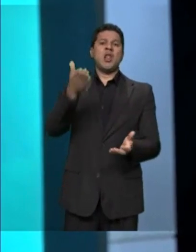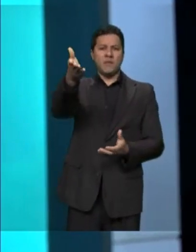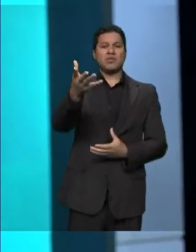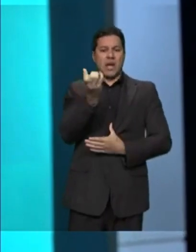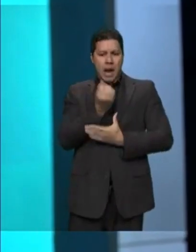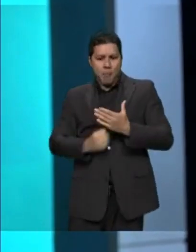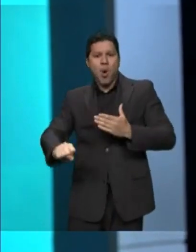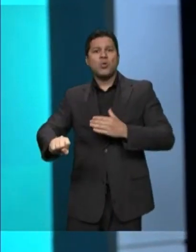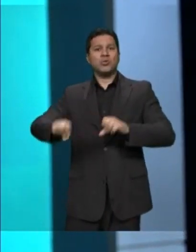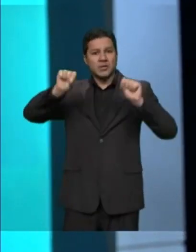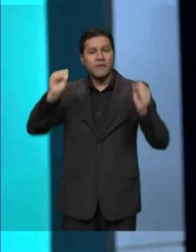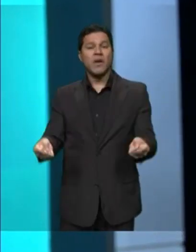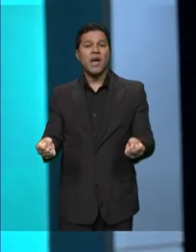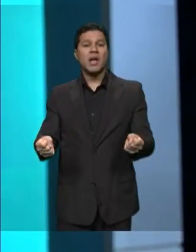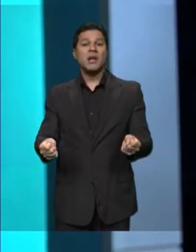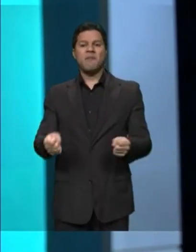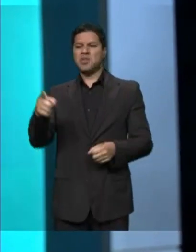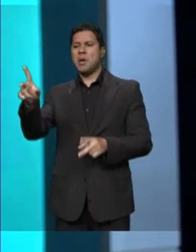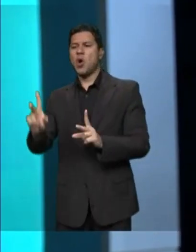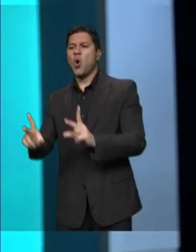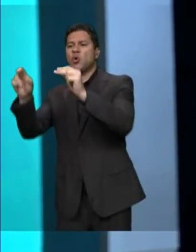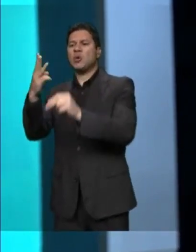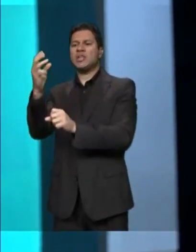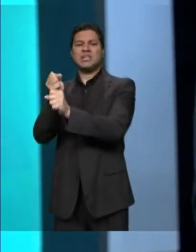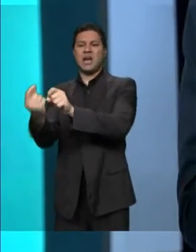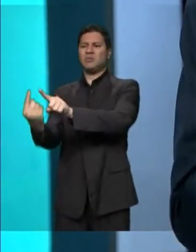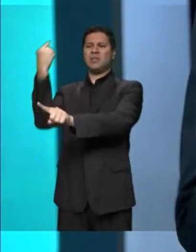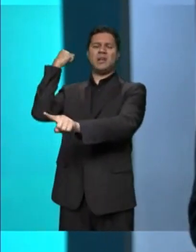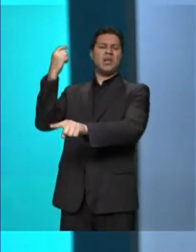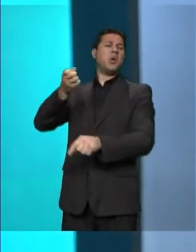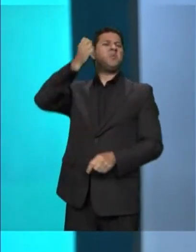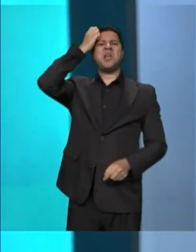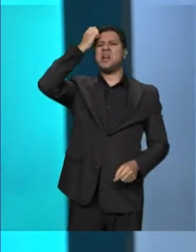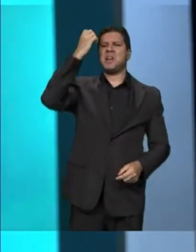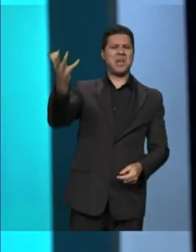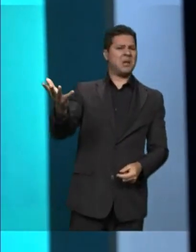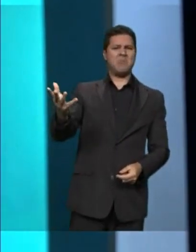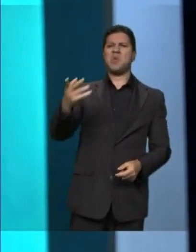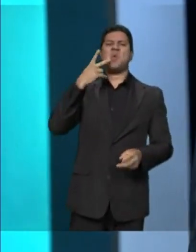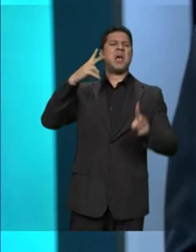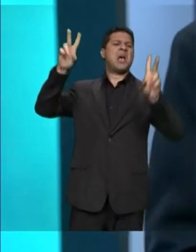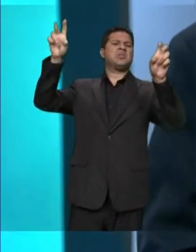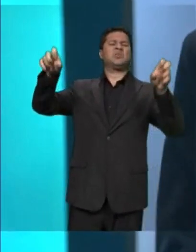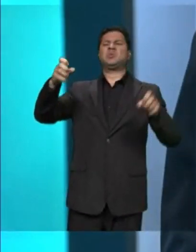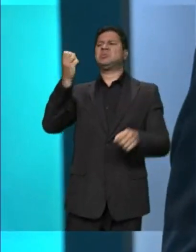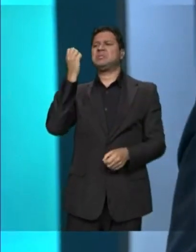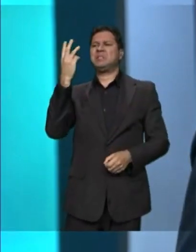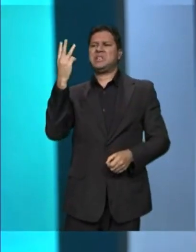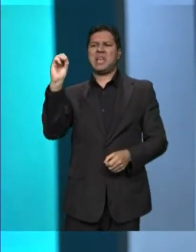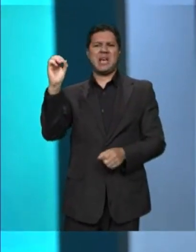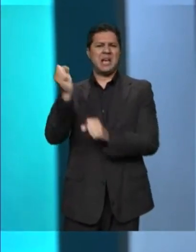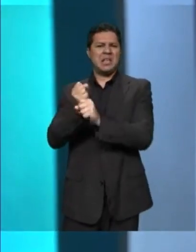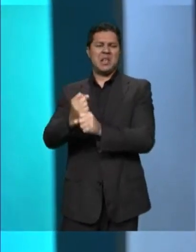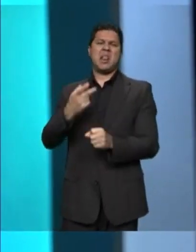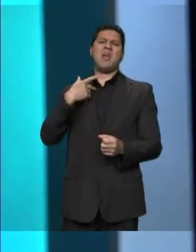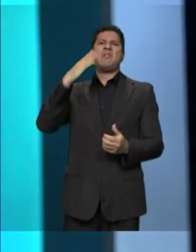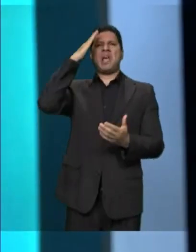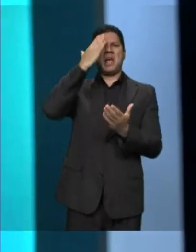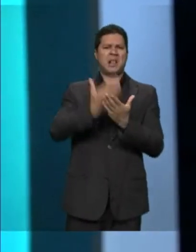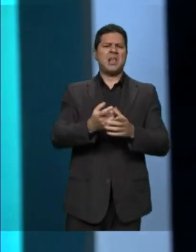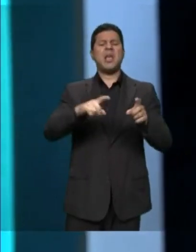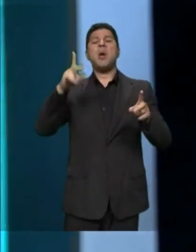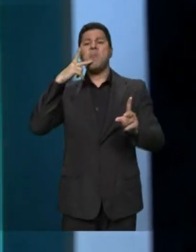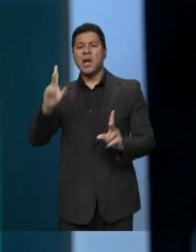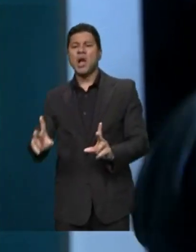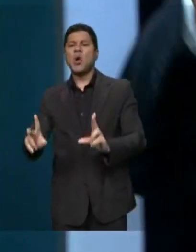abortista, não se discute. Pegou a matéria de trinta anos atrás, que nem lembro mais o que se tratava trinta anos atrás, e confiar no órgão de imprensa. Pega o